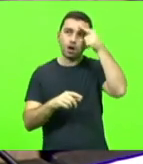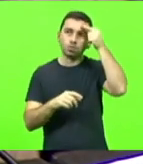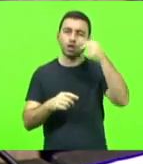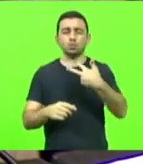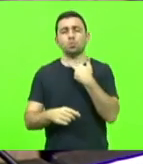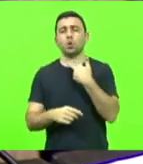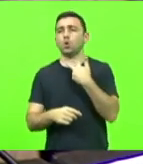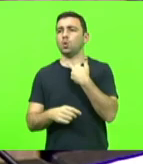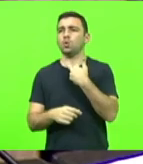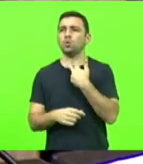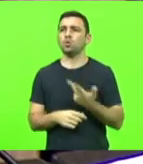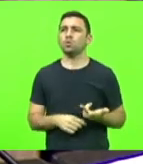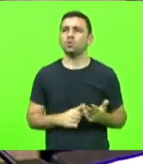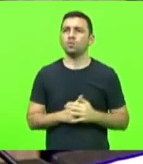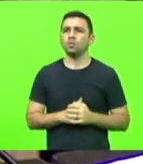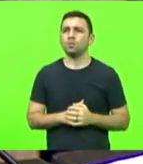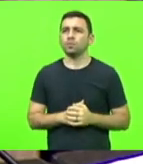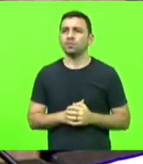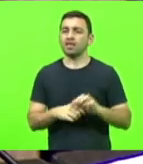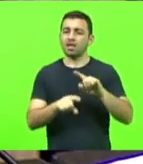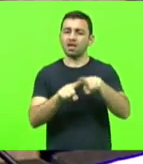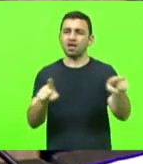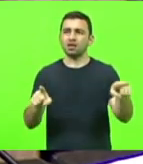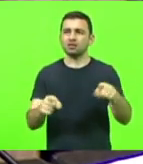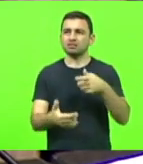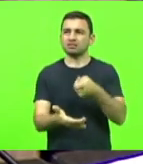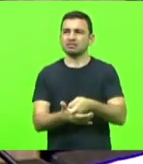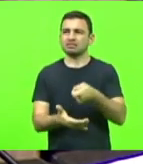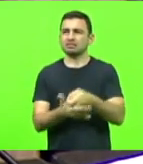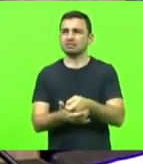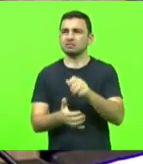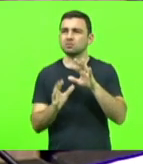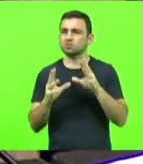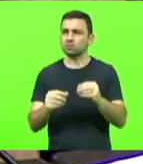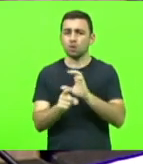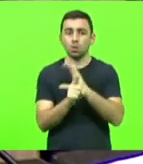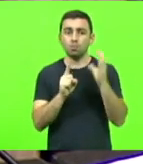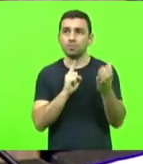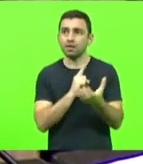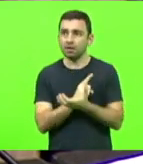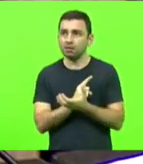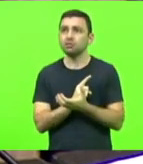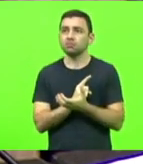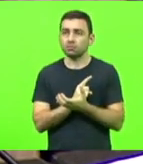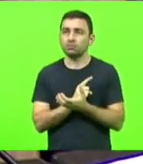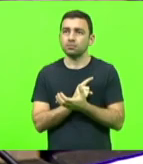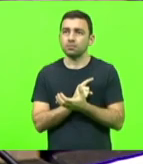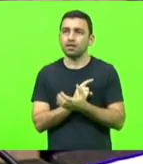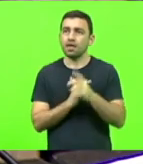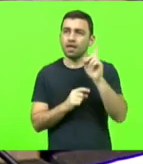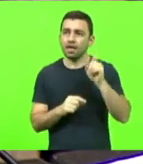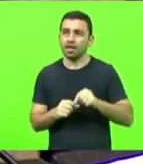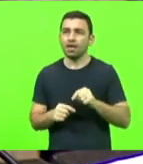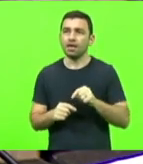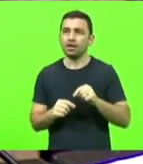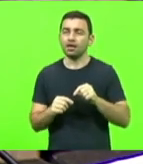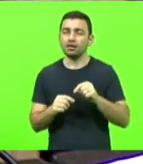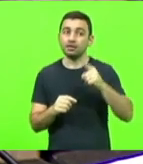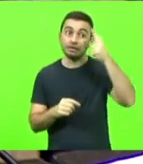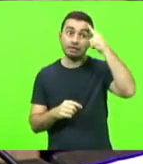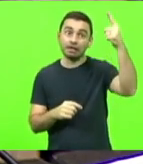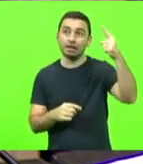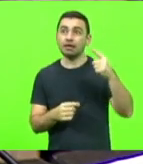eles não, eles não. Então, eles submetem toda uma comunidade acadêmica às suas vãs ideias,